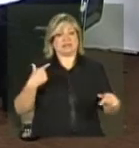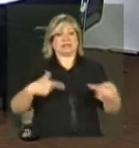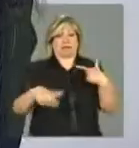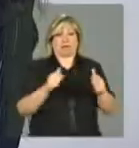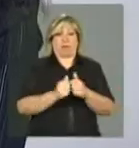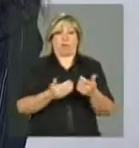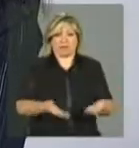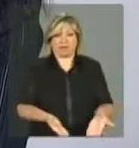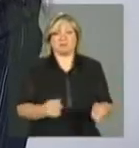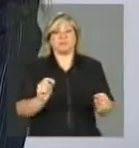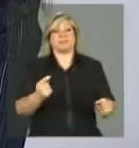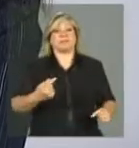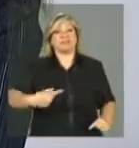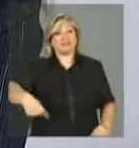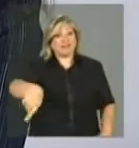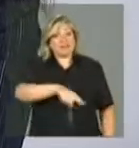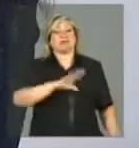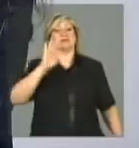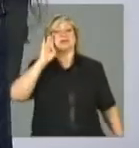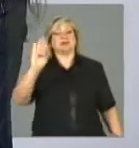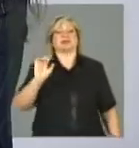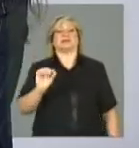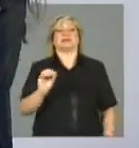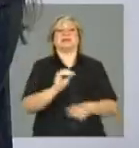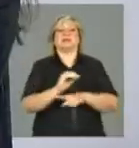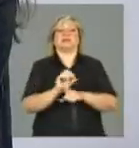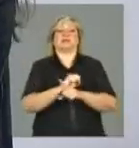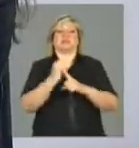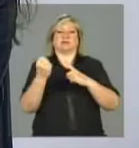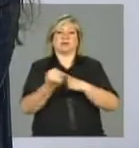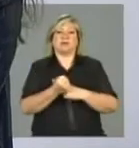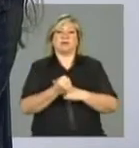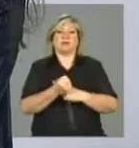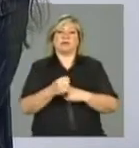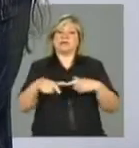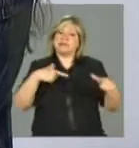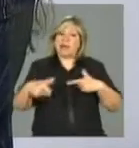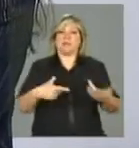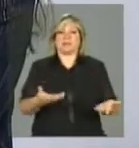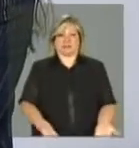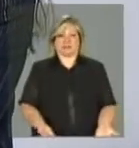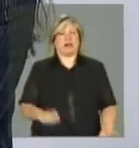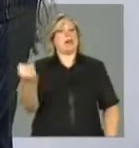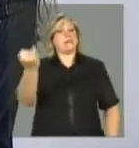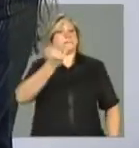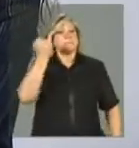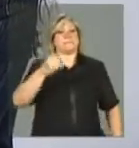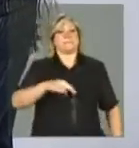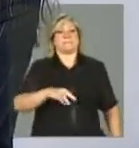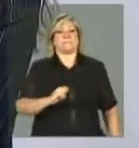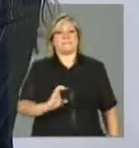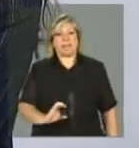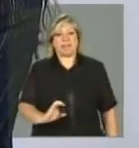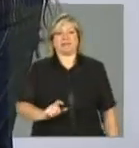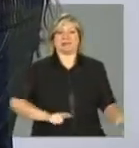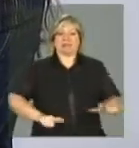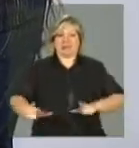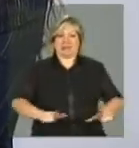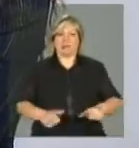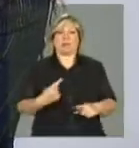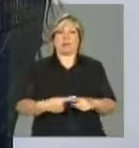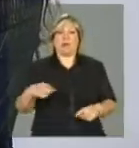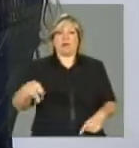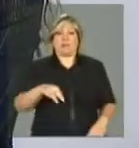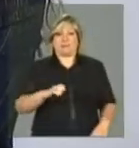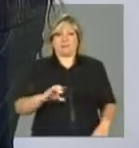esse é o público da assistência social. Então, é importante hoje o acompanhamento que o MEC faz, porque eles nos dão um